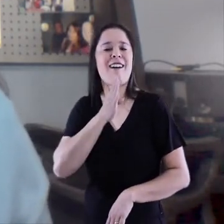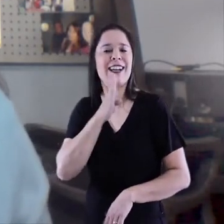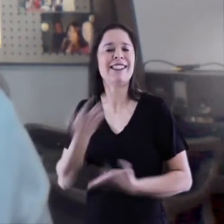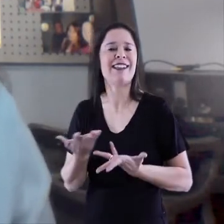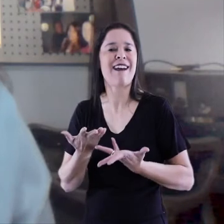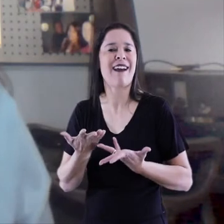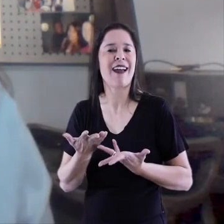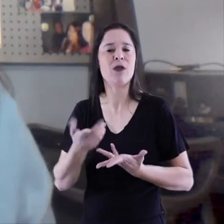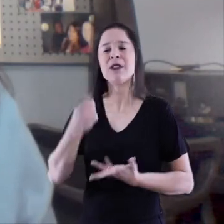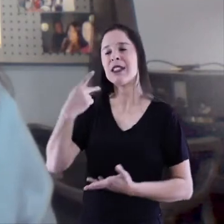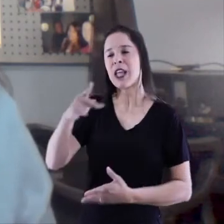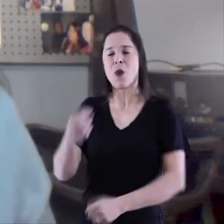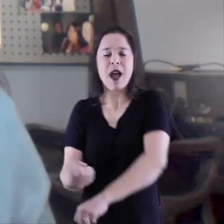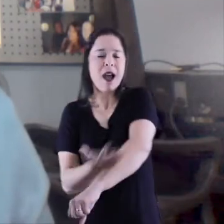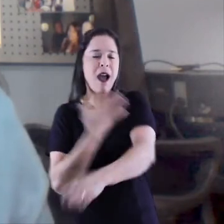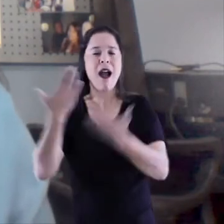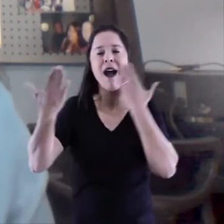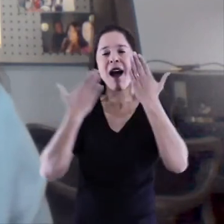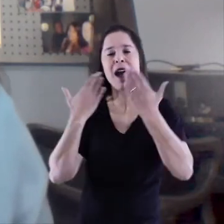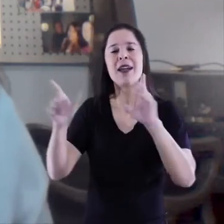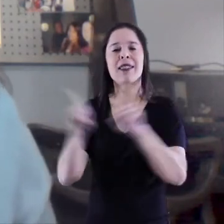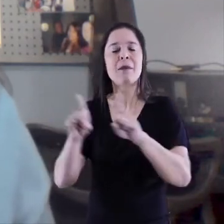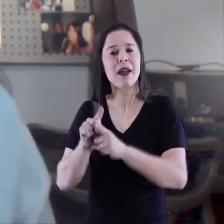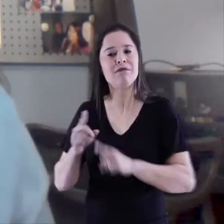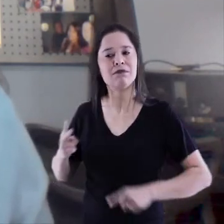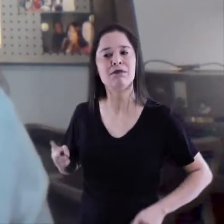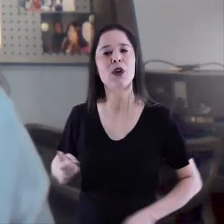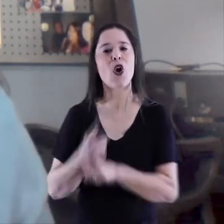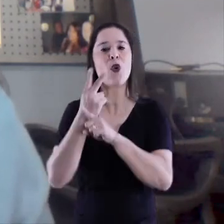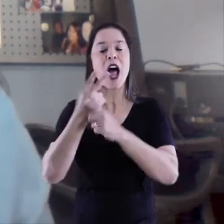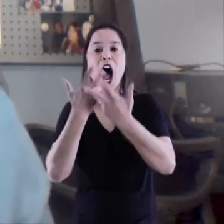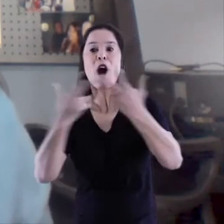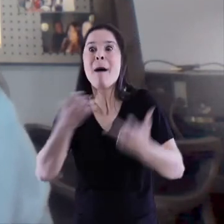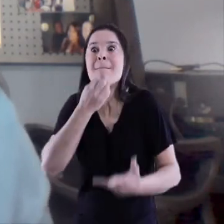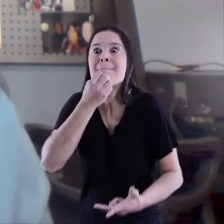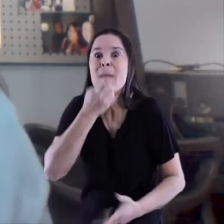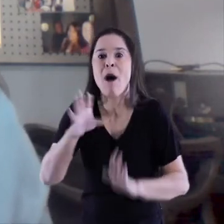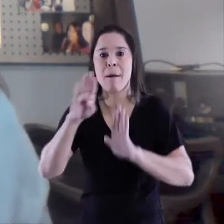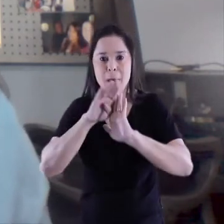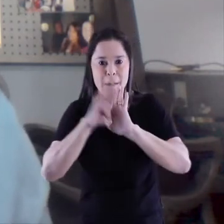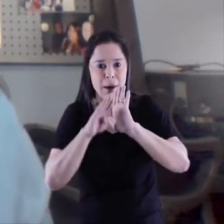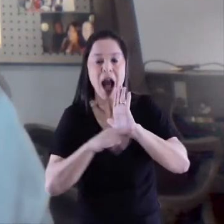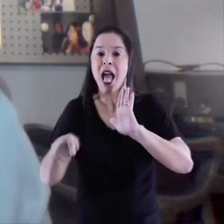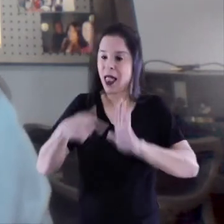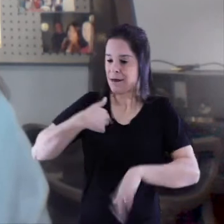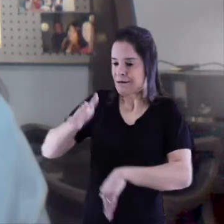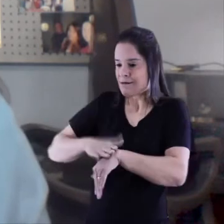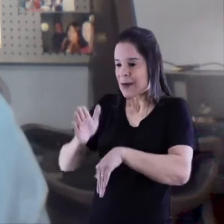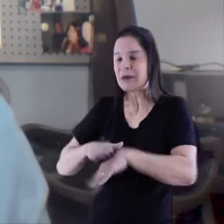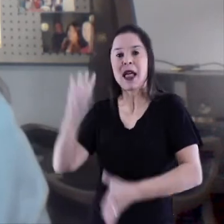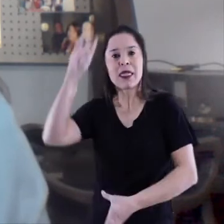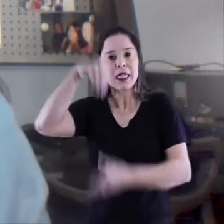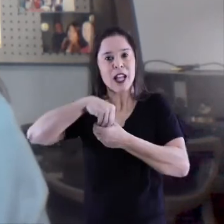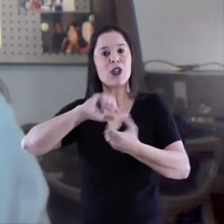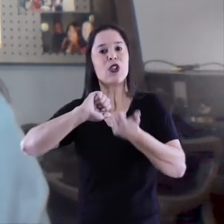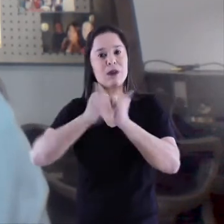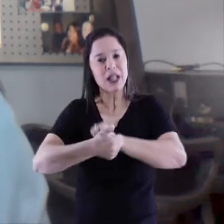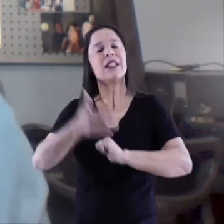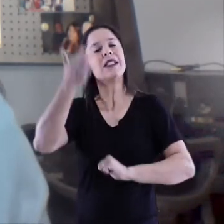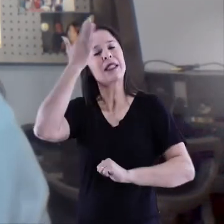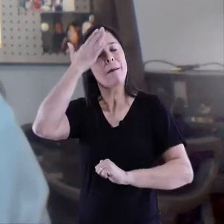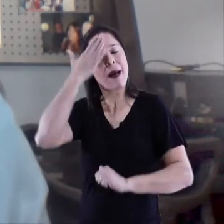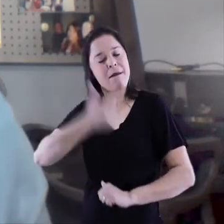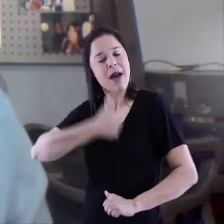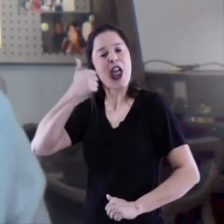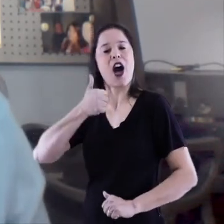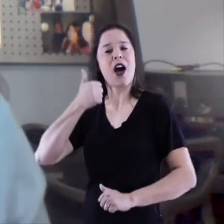conhecer o seu emocional e buscar os pontos positivos para que ele possa, dentro do esporte, estar dando